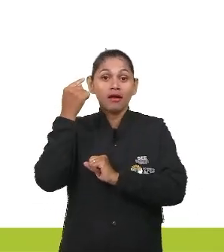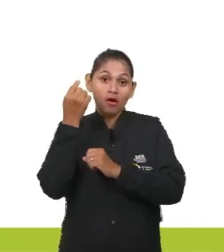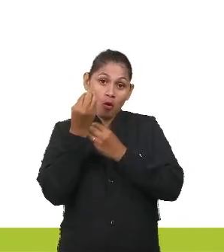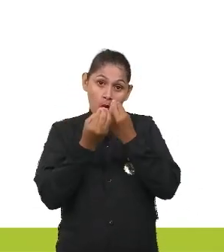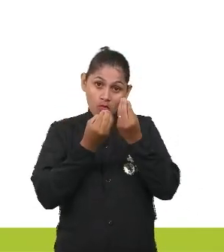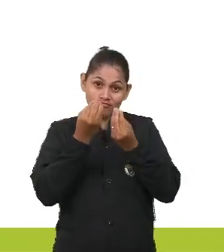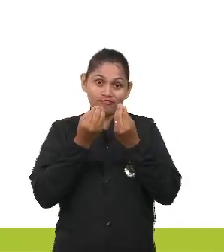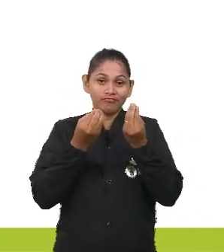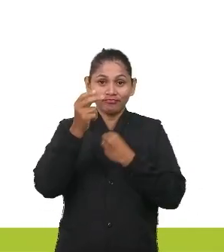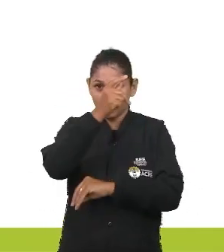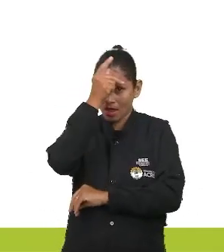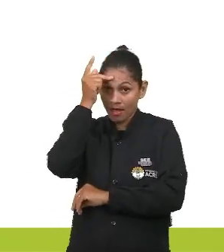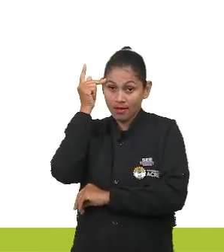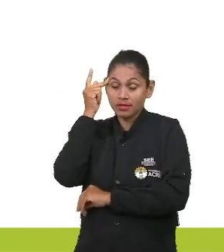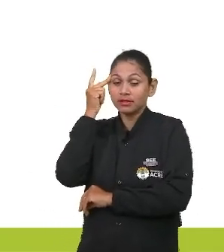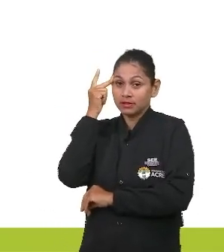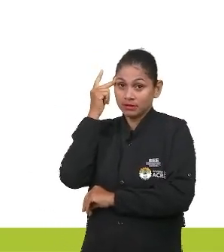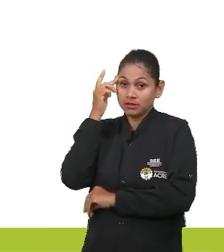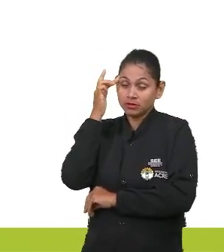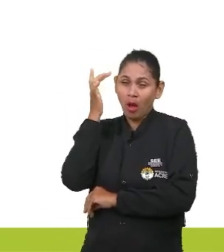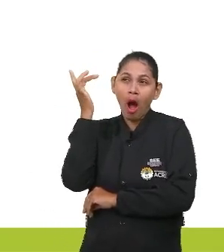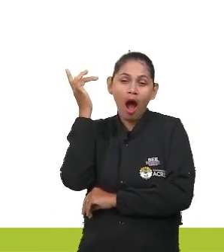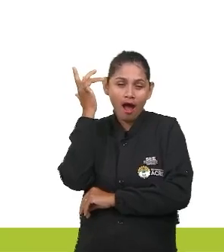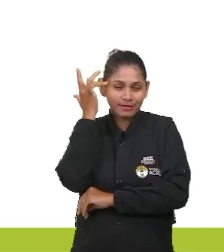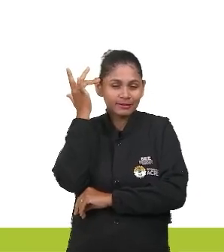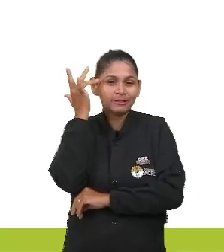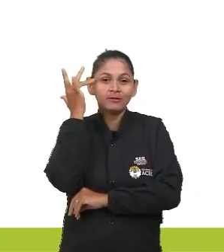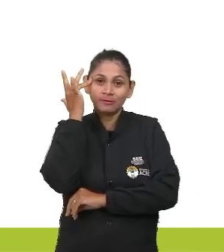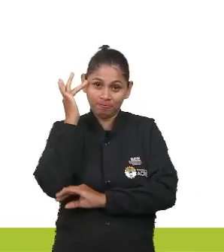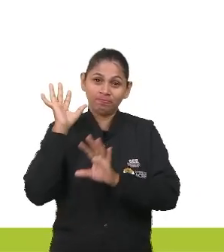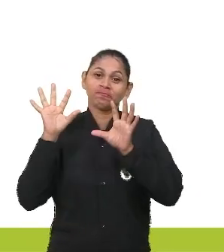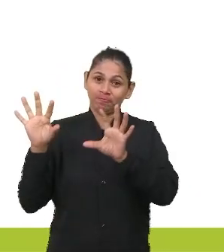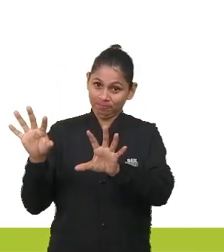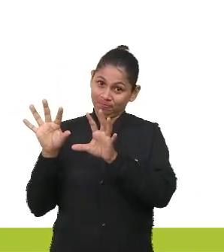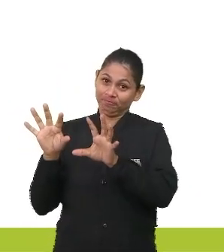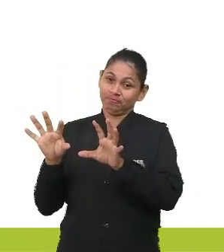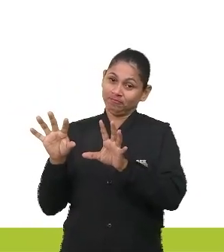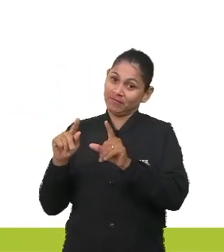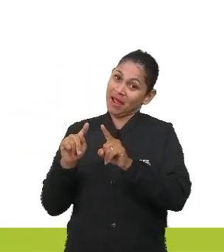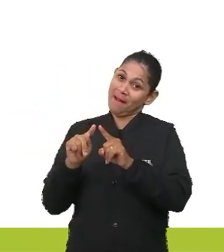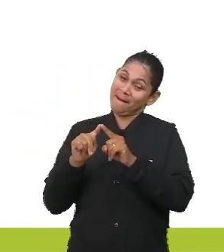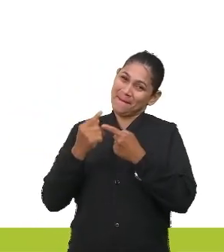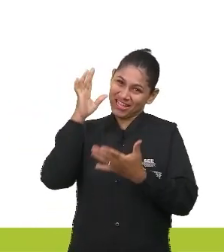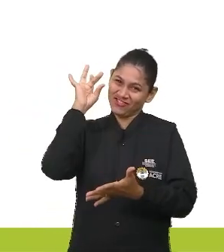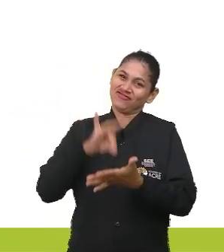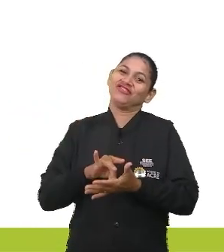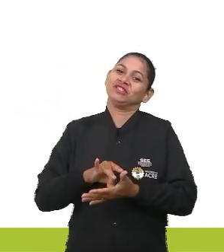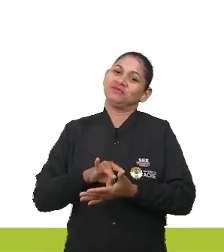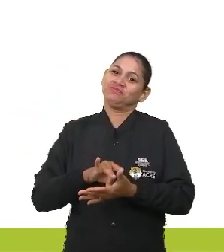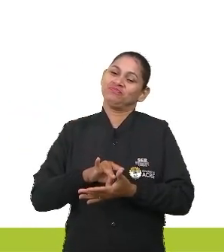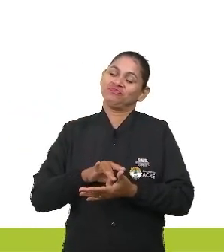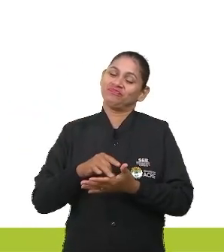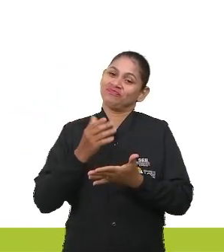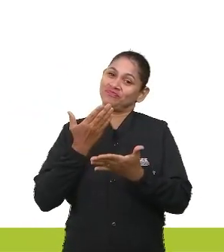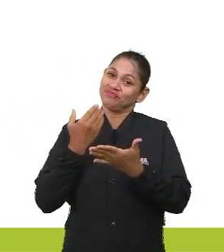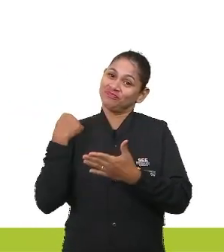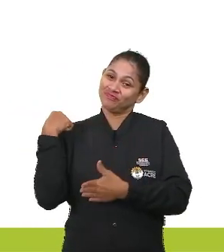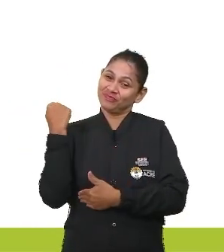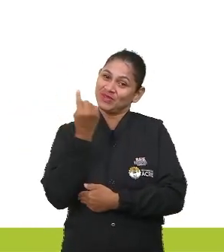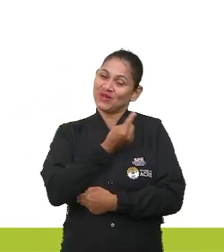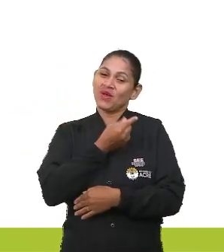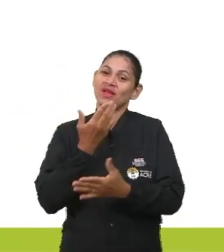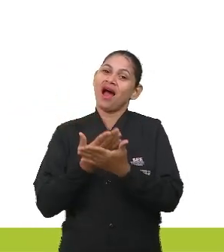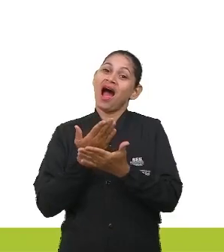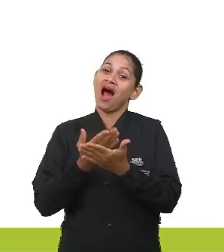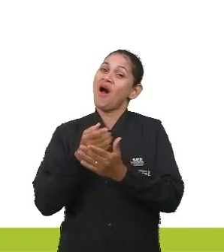pensam, acham que é você aprender sobre repertório. Mas, na verdade, a nossa aula, né, e o nosso trabalho